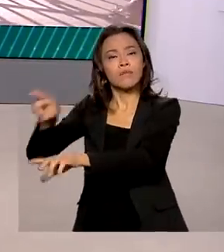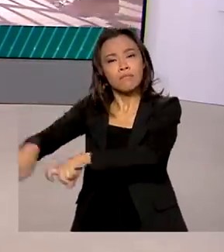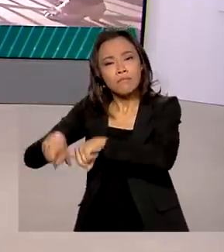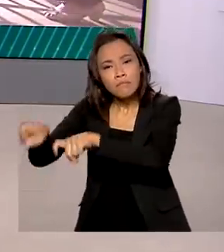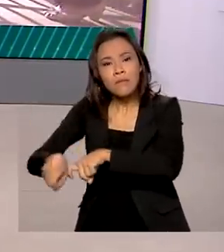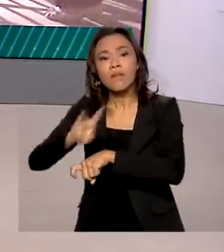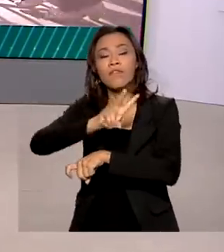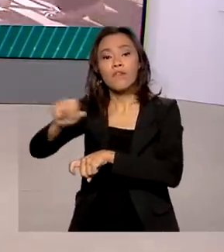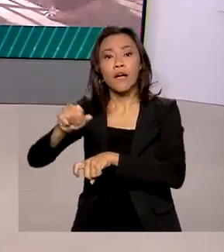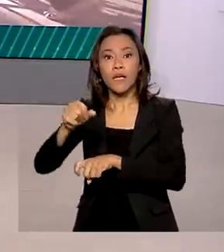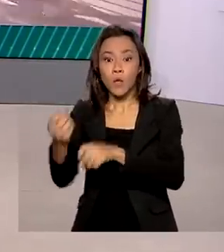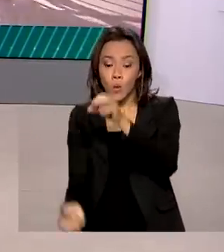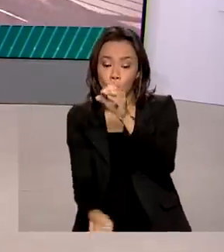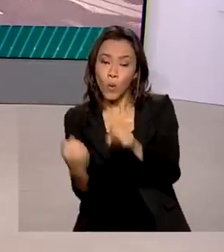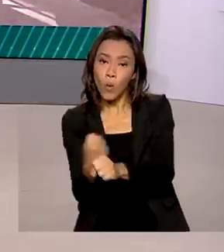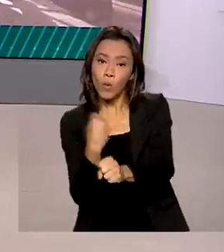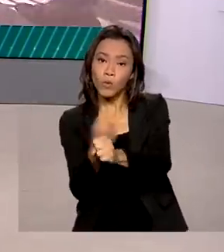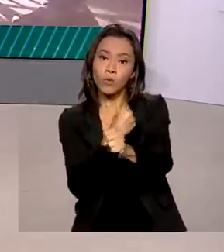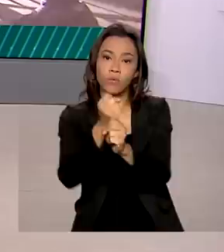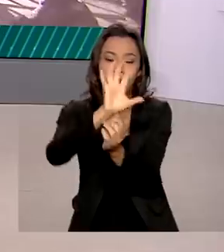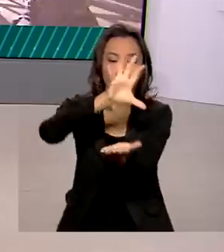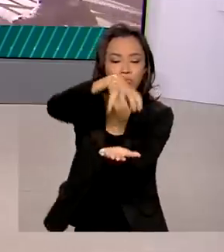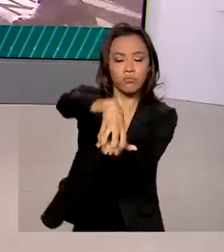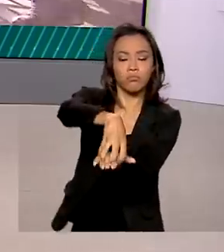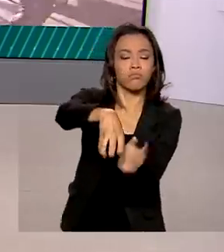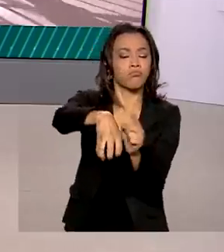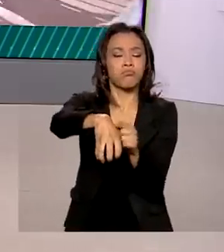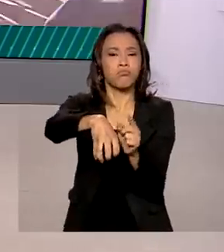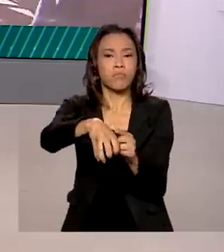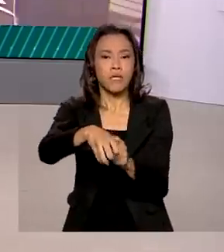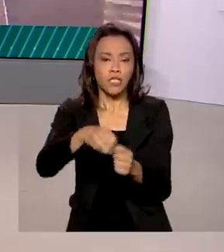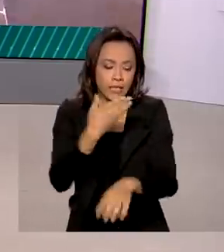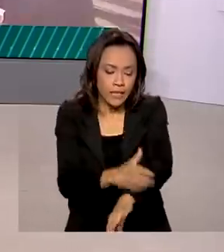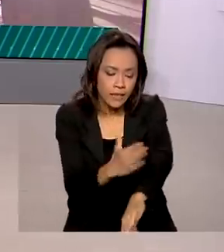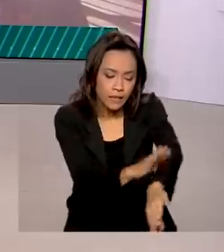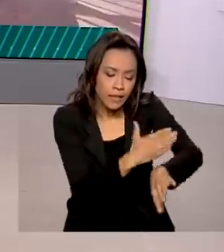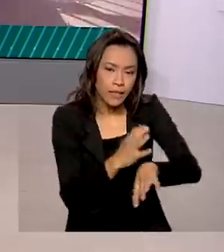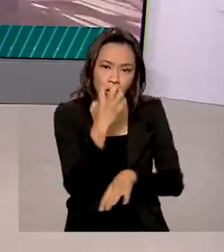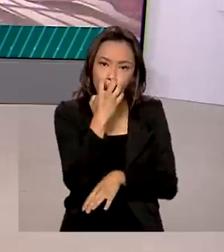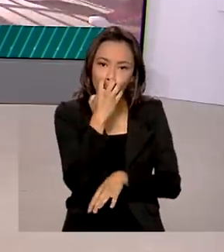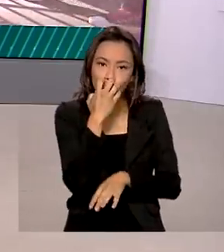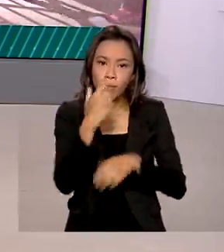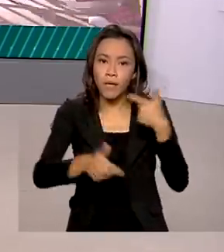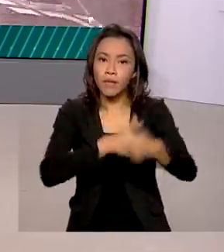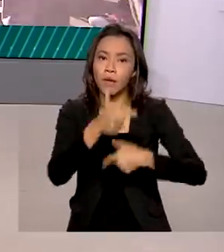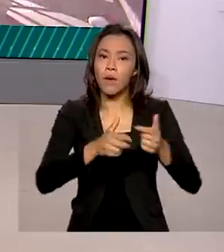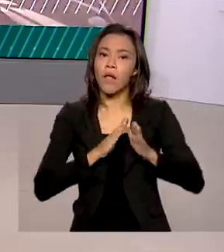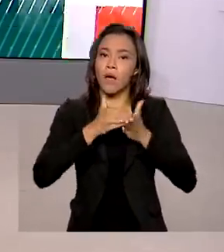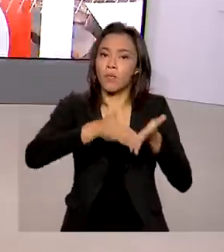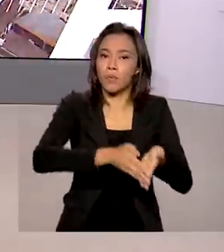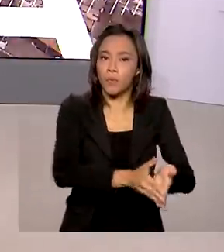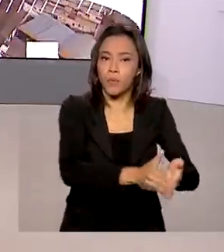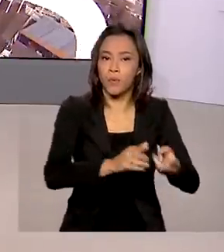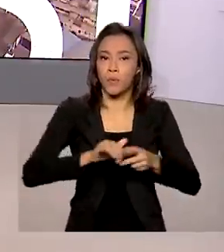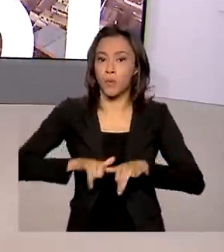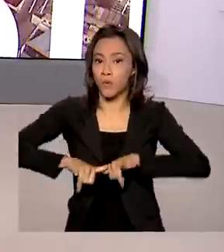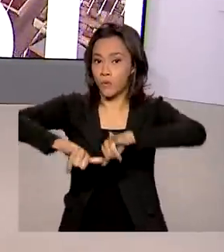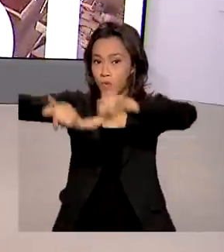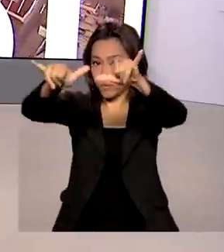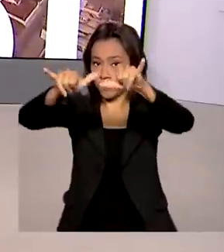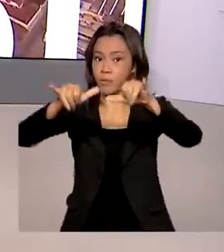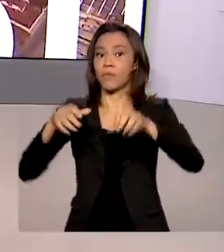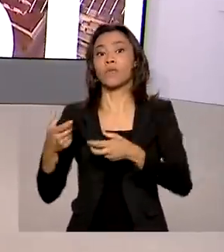treinamento de cães para atuar na fiscalização sanitária em portos, aeroportos e postos de fronteira.